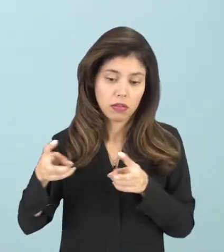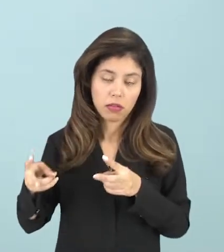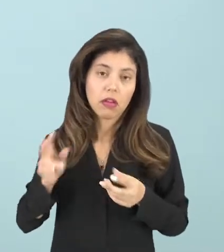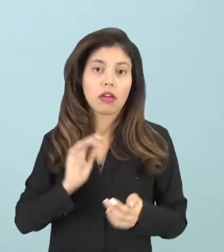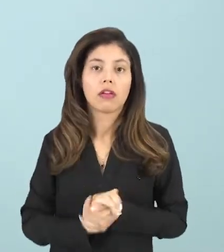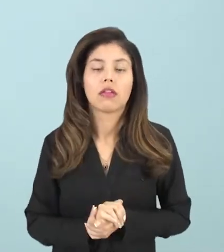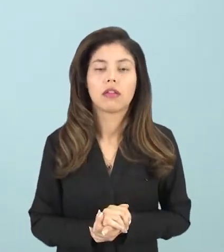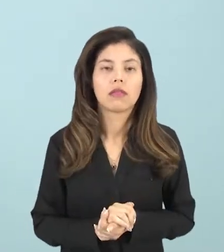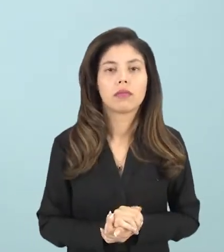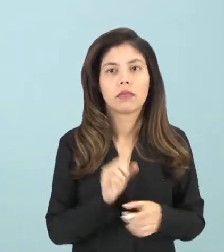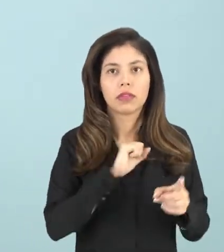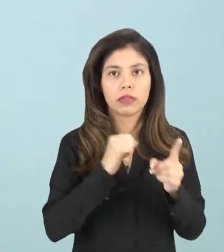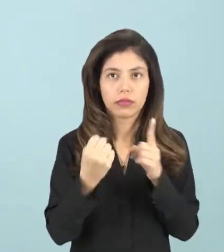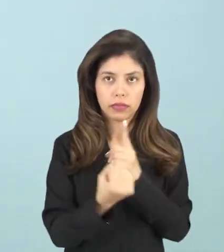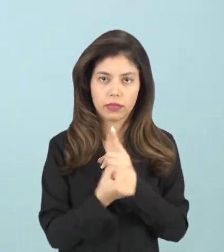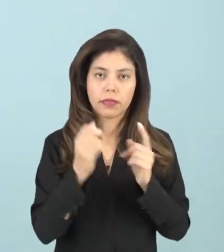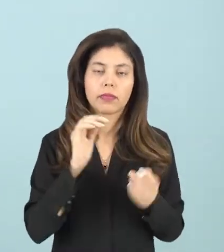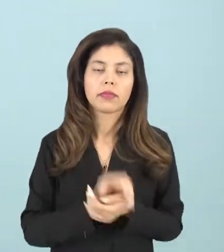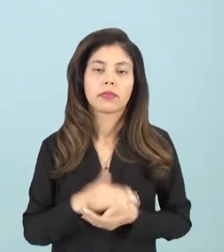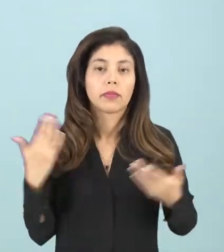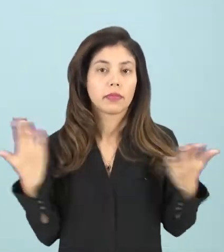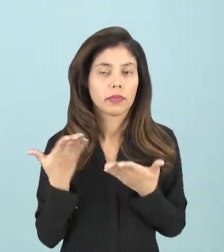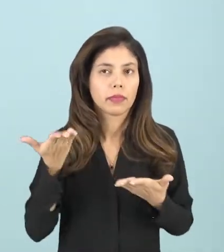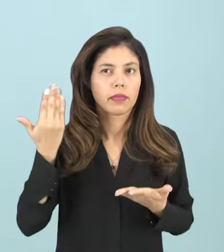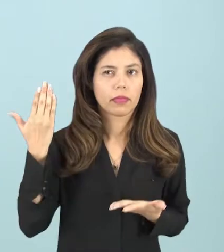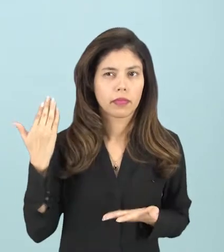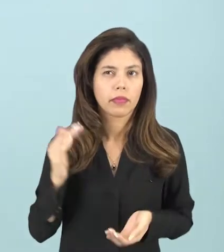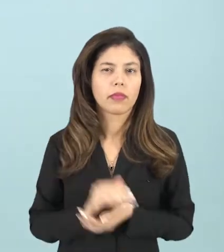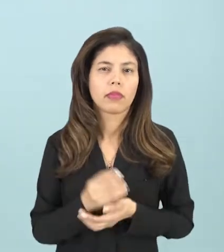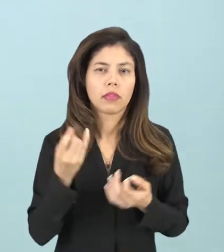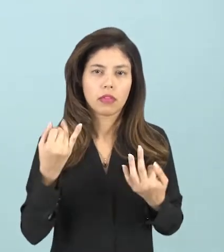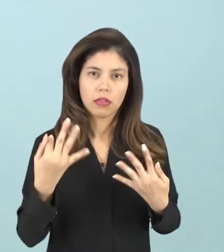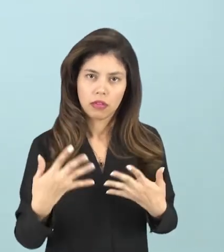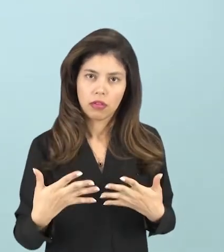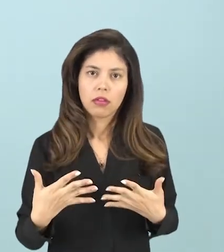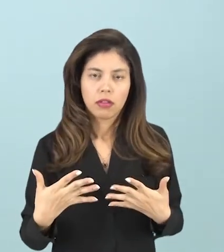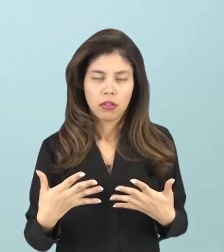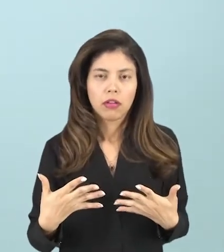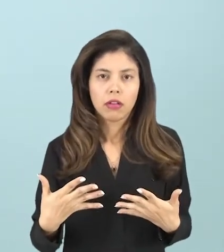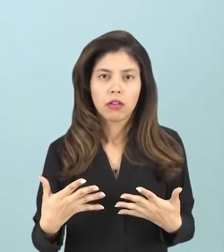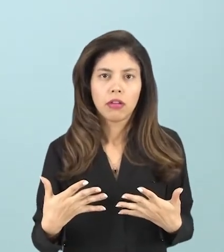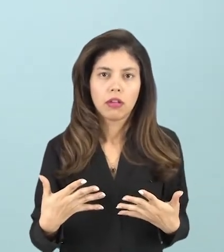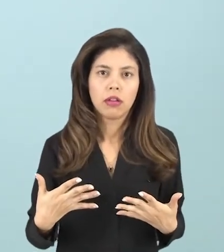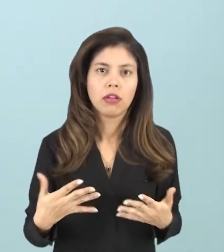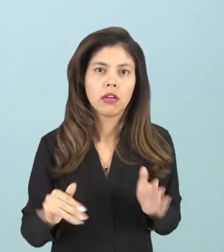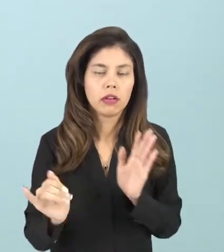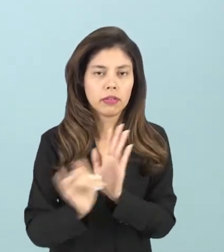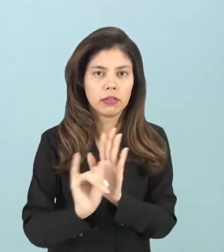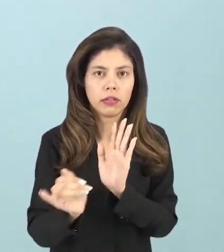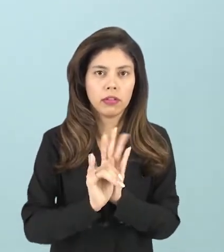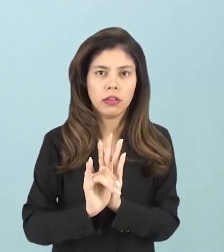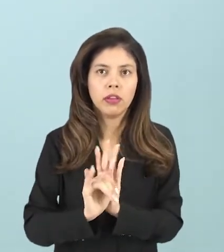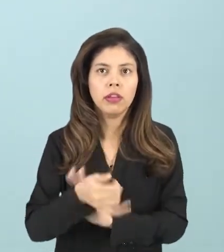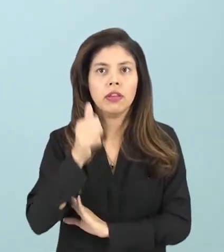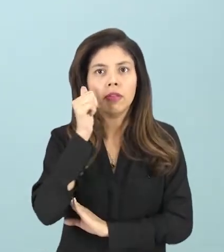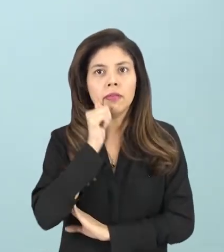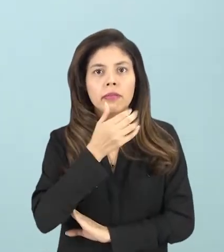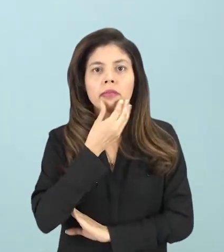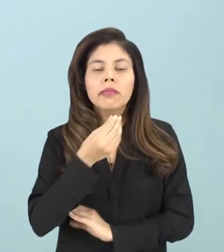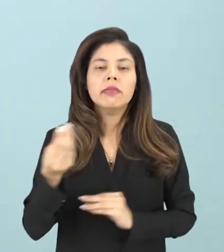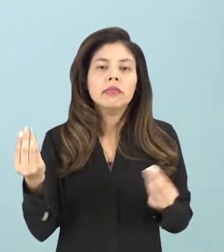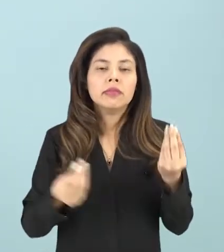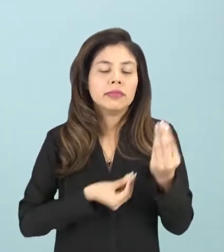outros membros da sociedade. Agora há pouco, eu citei a todos vocês que a identidade de gênero,